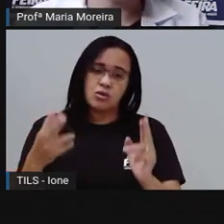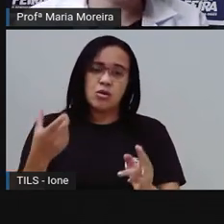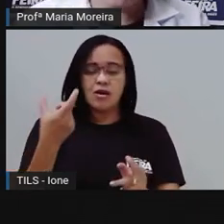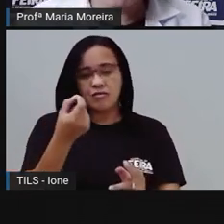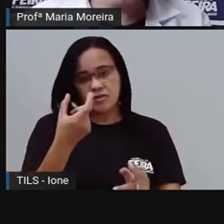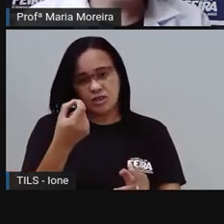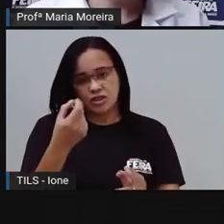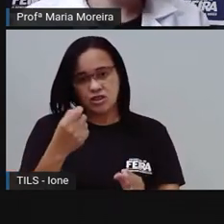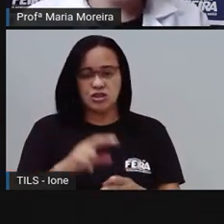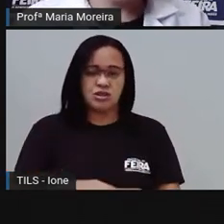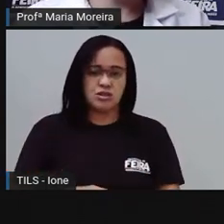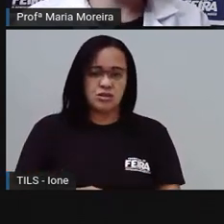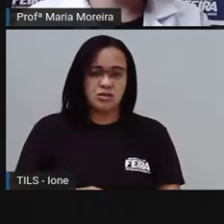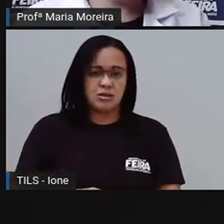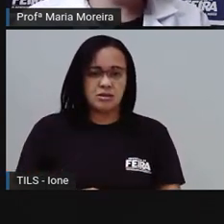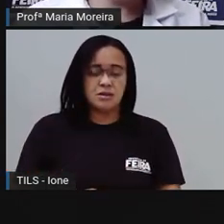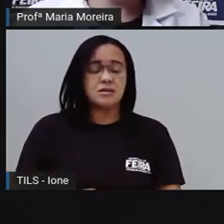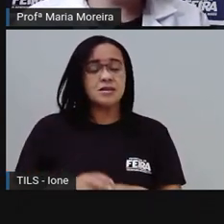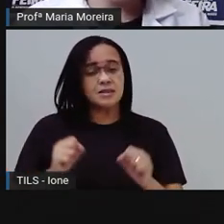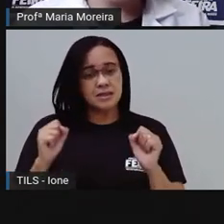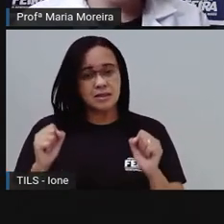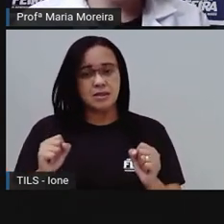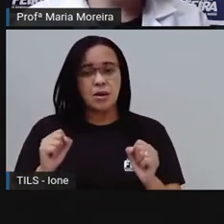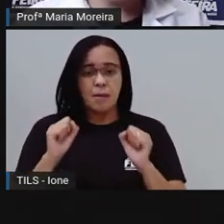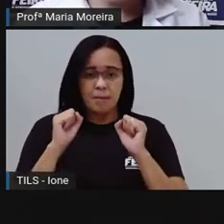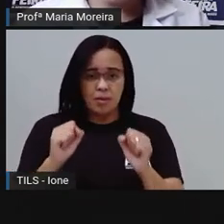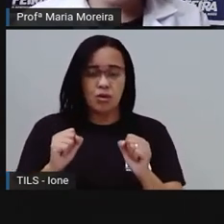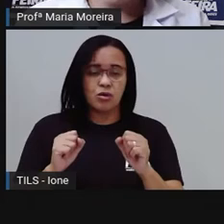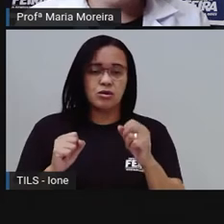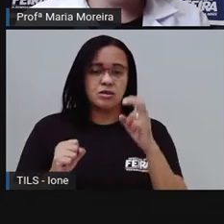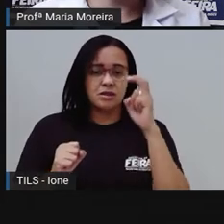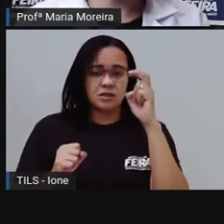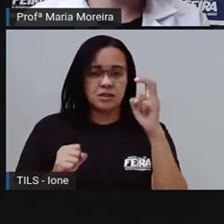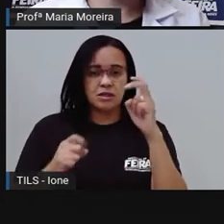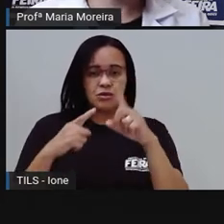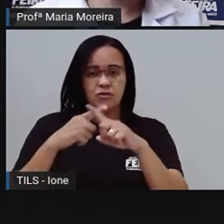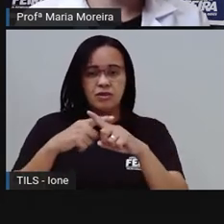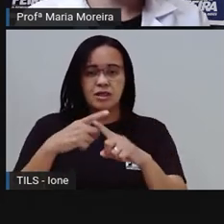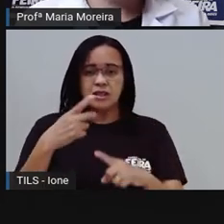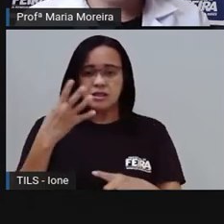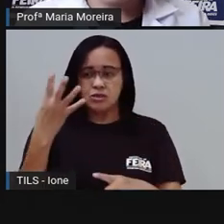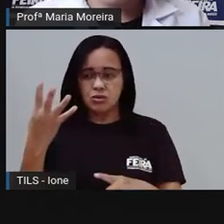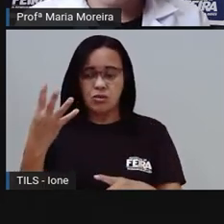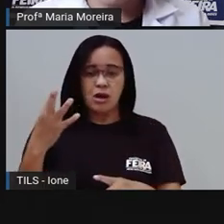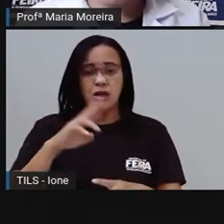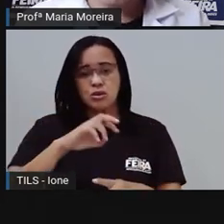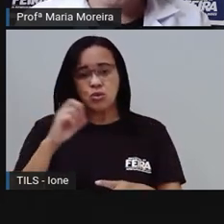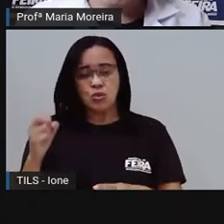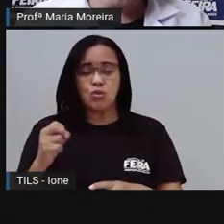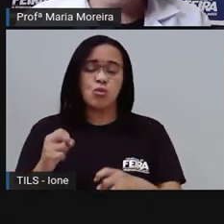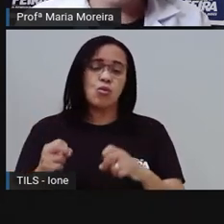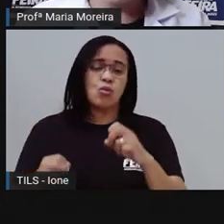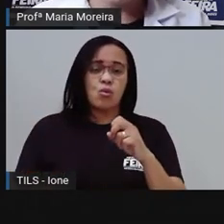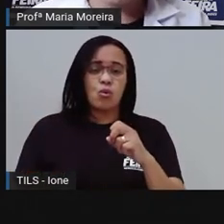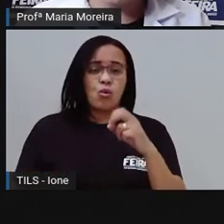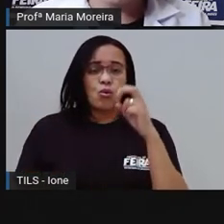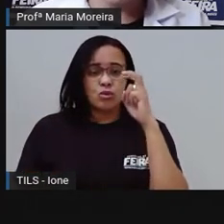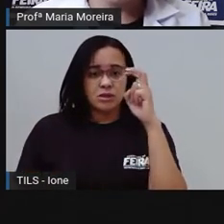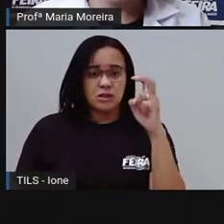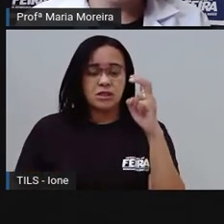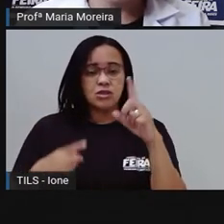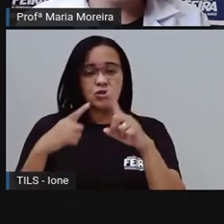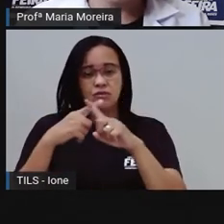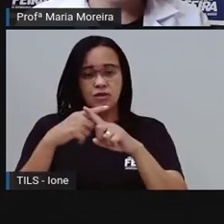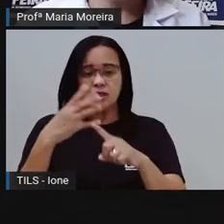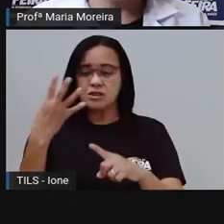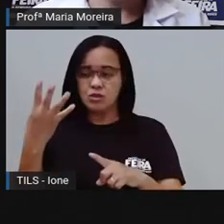quatro, como quatro vezes, ó. Quatro vezes cinco. Vamos para o nosso próximo